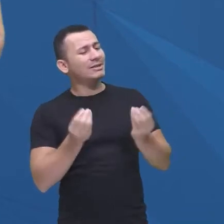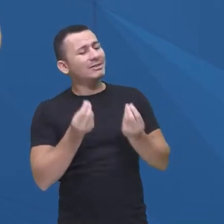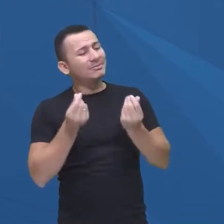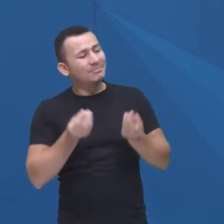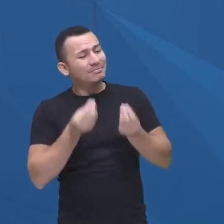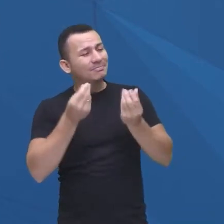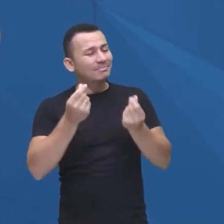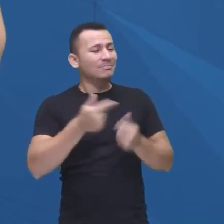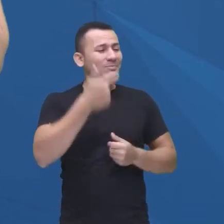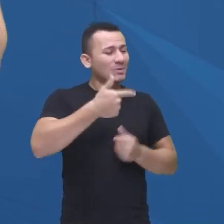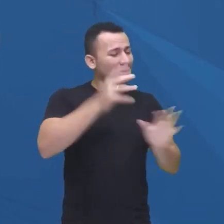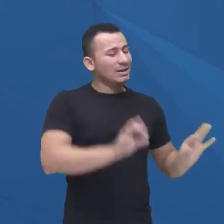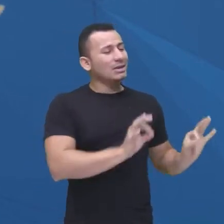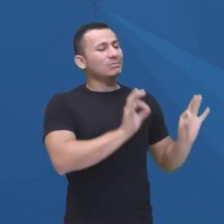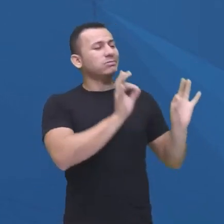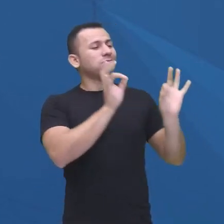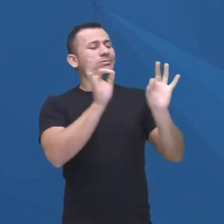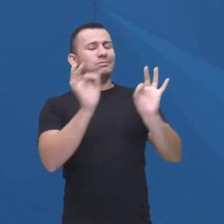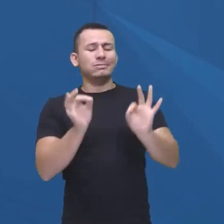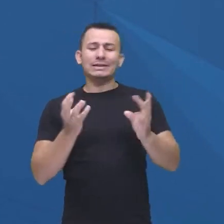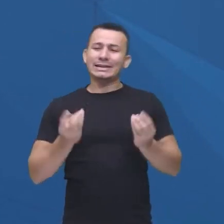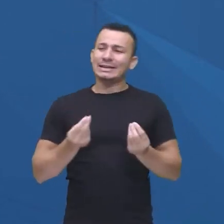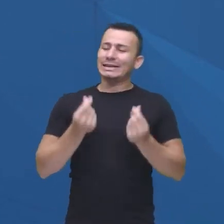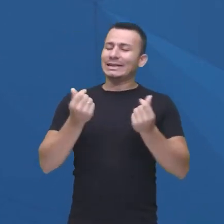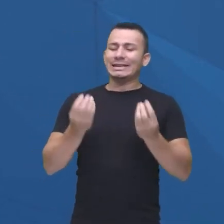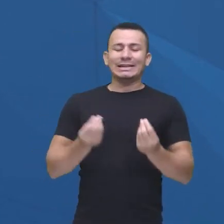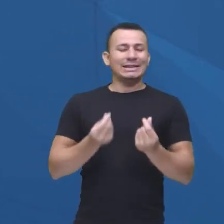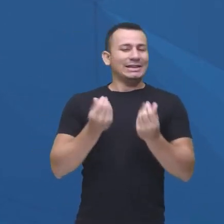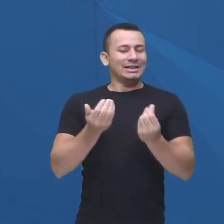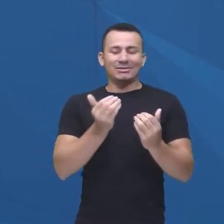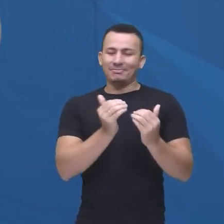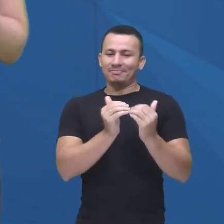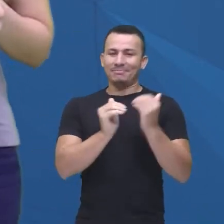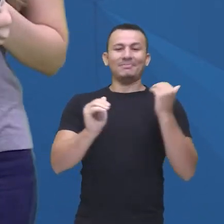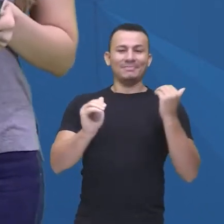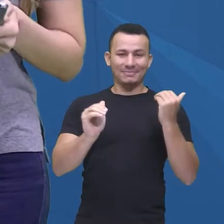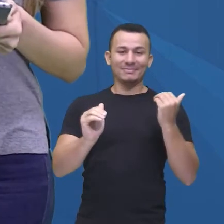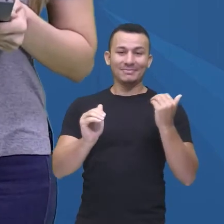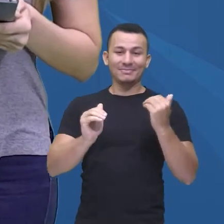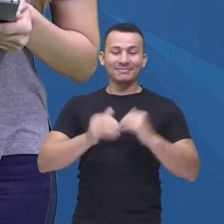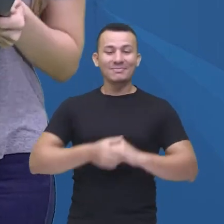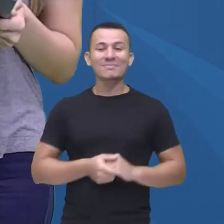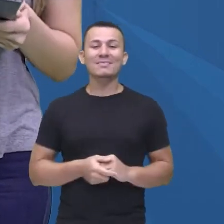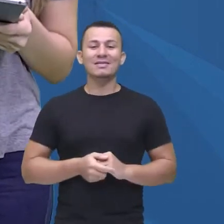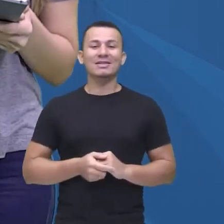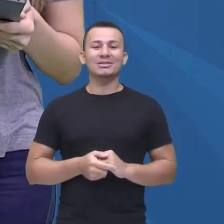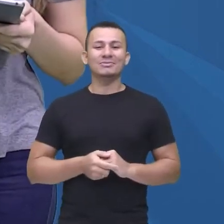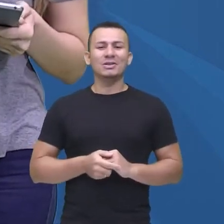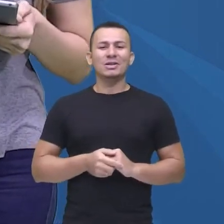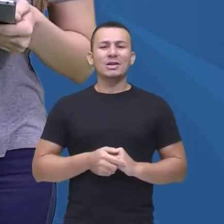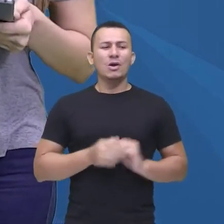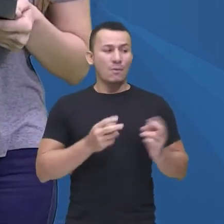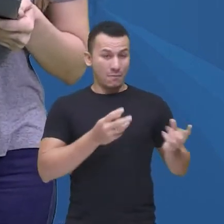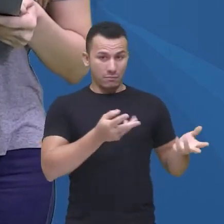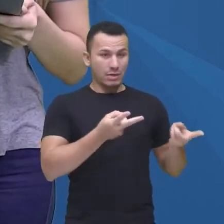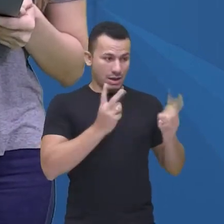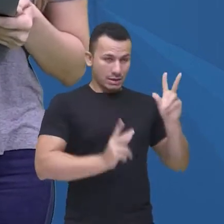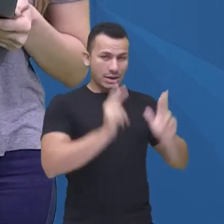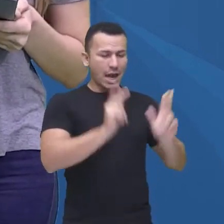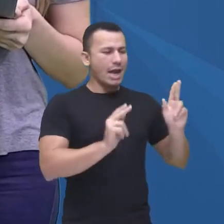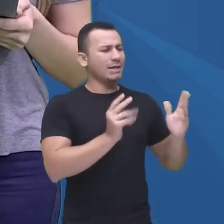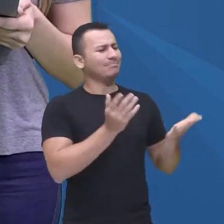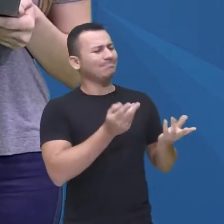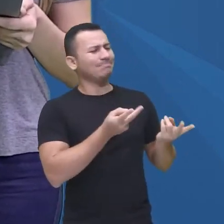segundo e aí realmente não se identifica, né? E aí quando a gente não se identifica, realmente fica